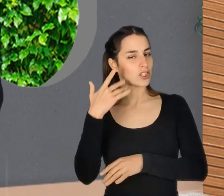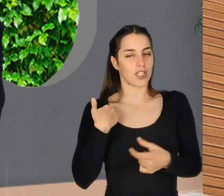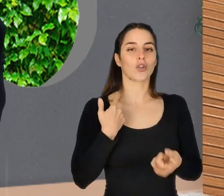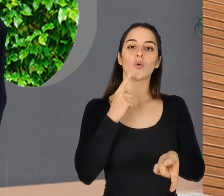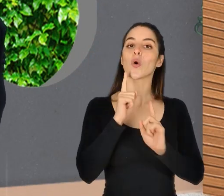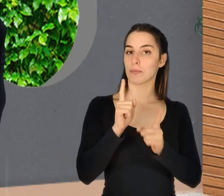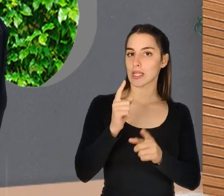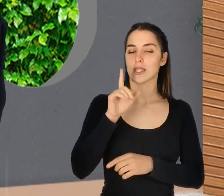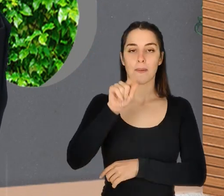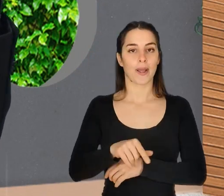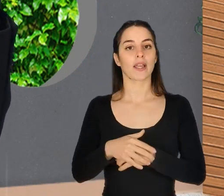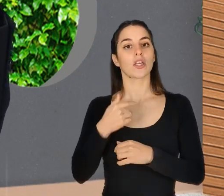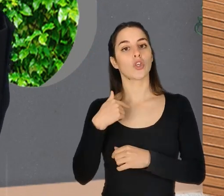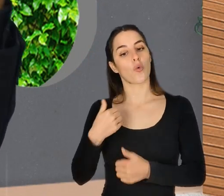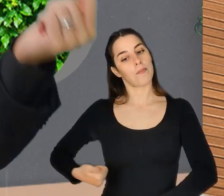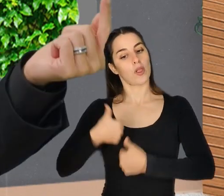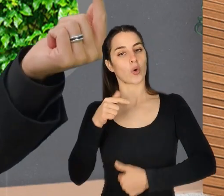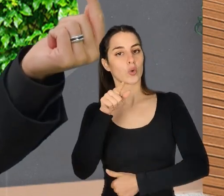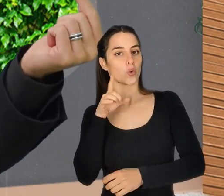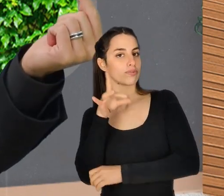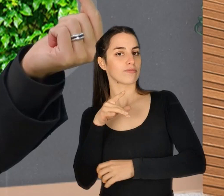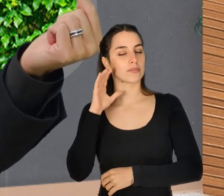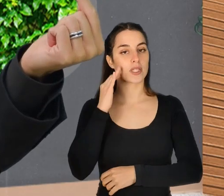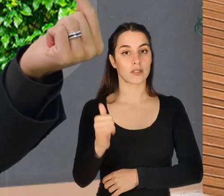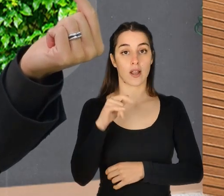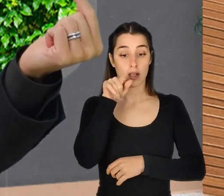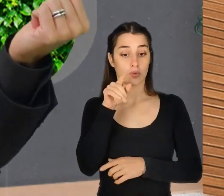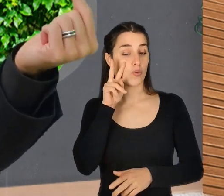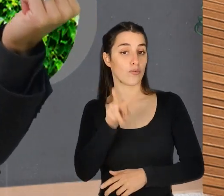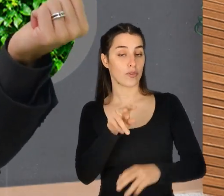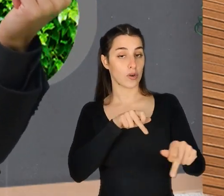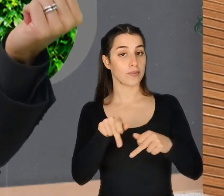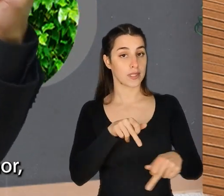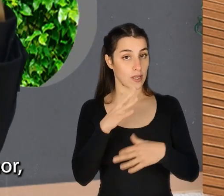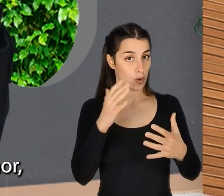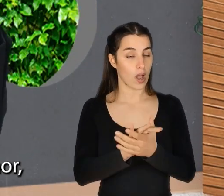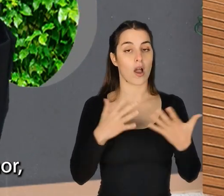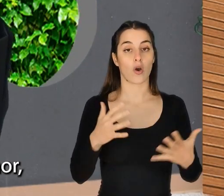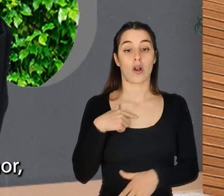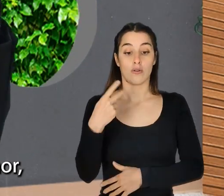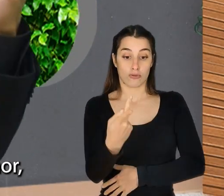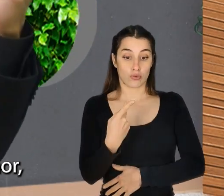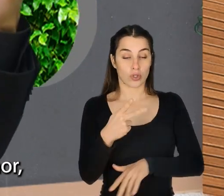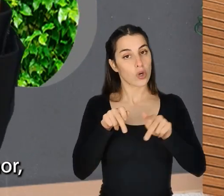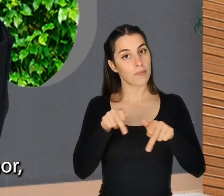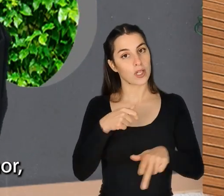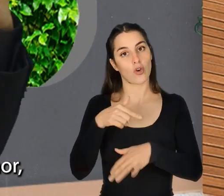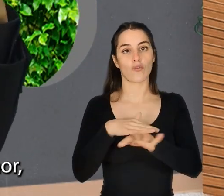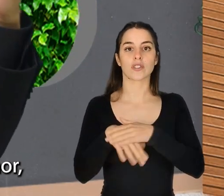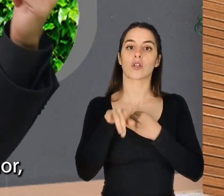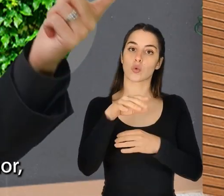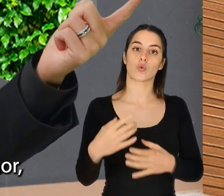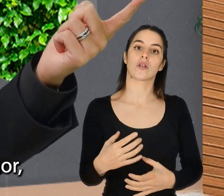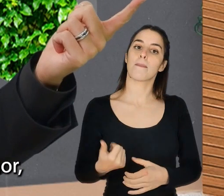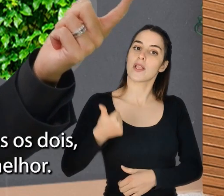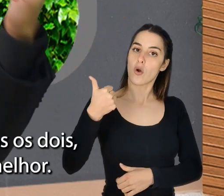Mas, eu vou competir contigo para ser melhor que tu. Isto é uma forma de tu olhares para a competitividade. Agora, eu vou competir contigo, e eu vou